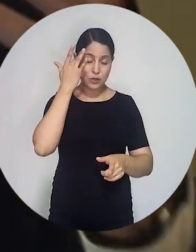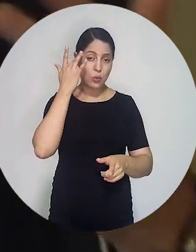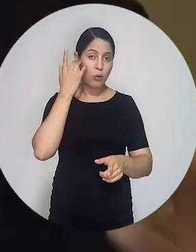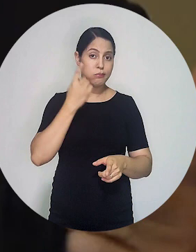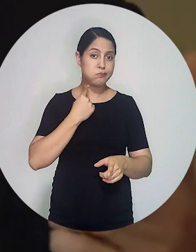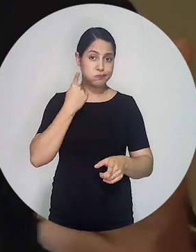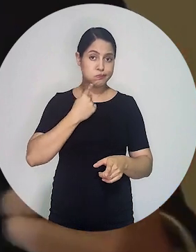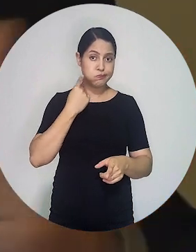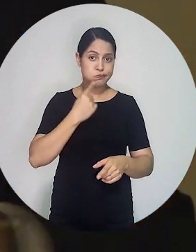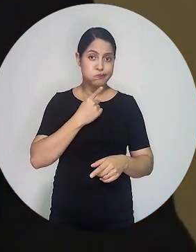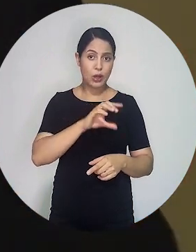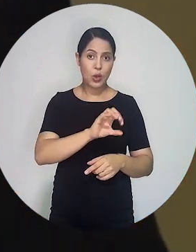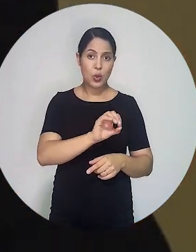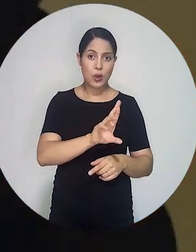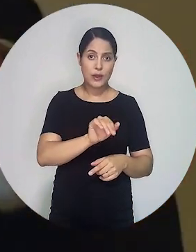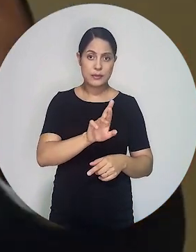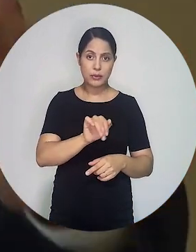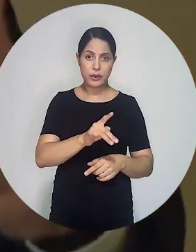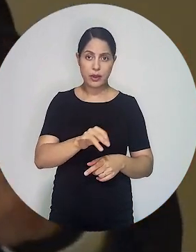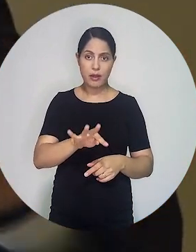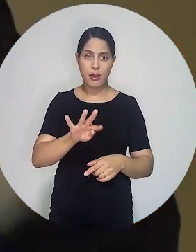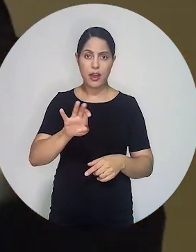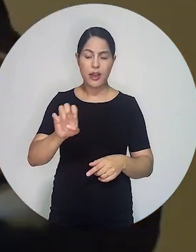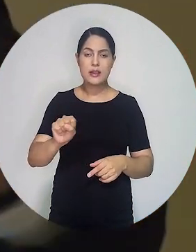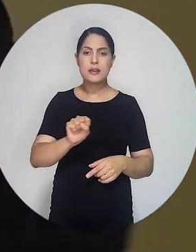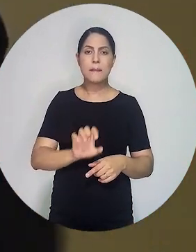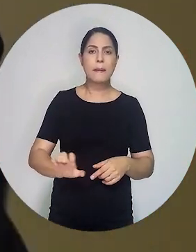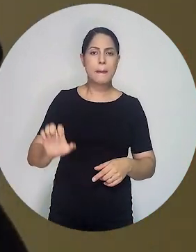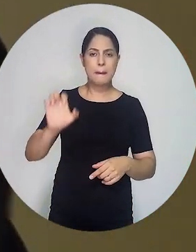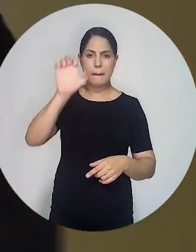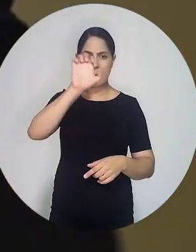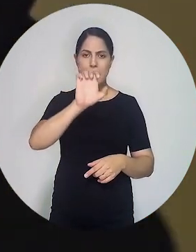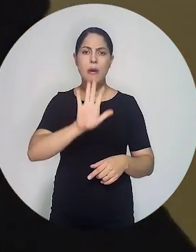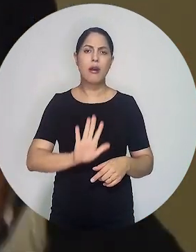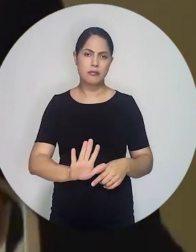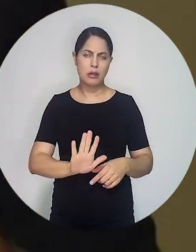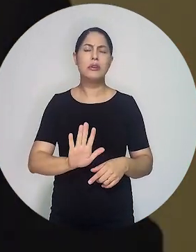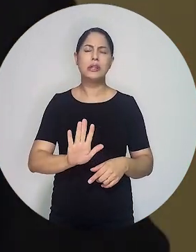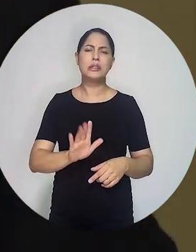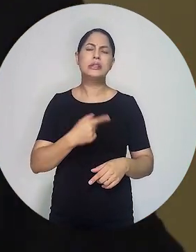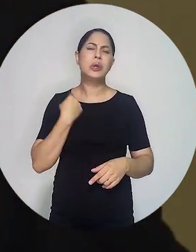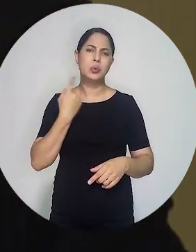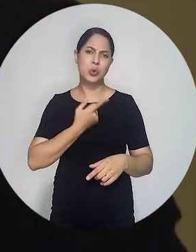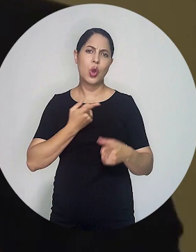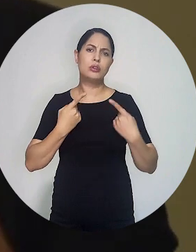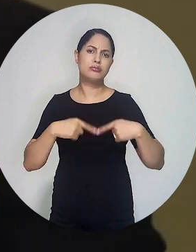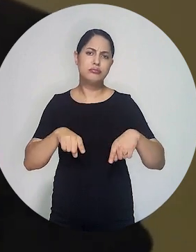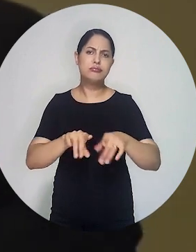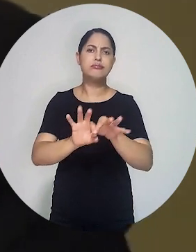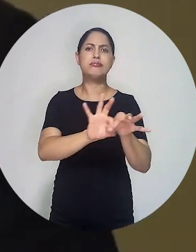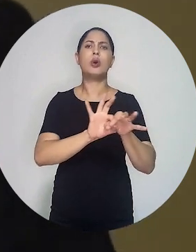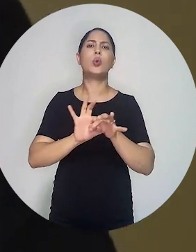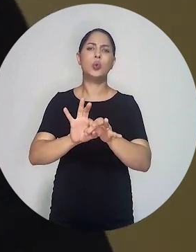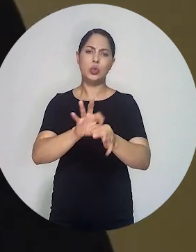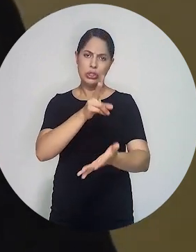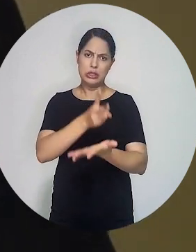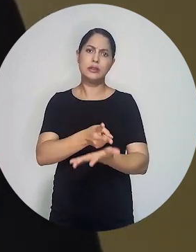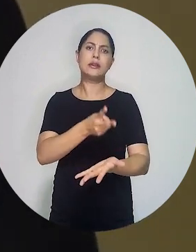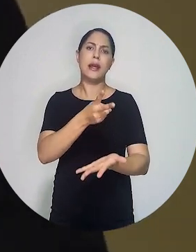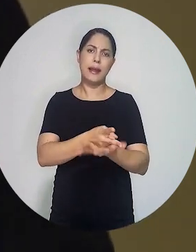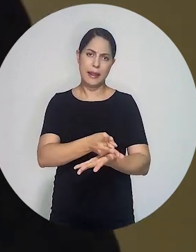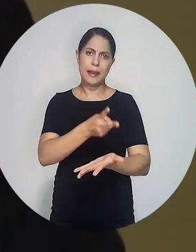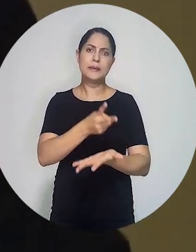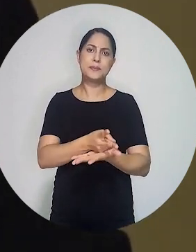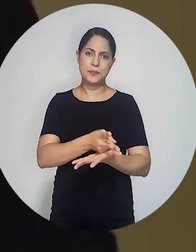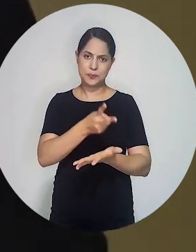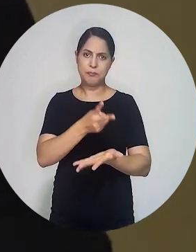correspondentes dessas instituições nos demais estados, mas sempre andamos de